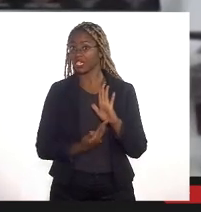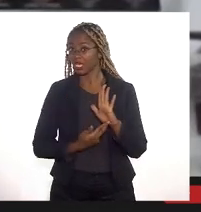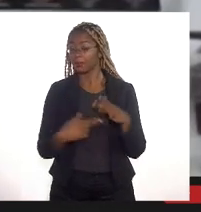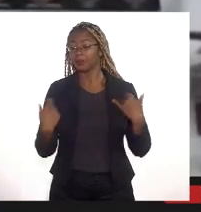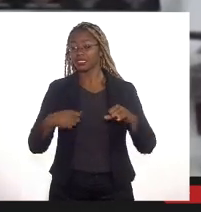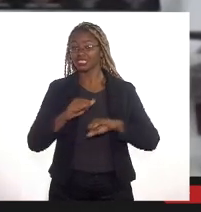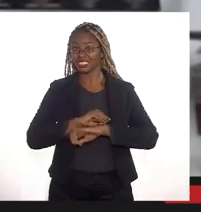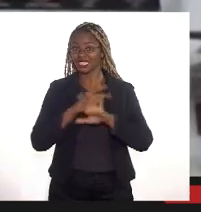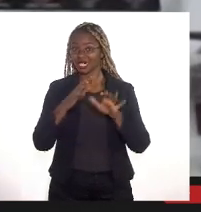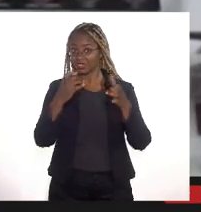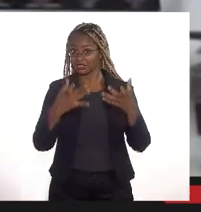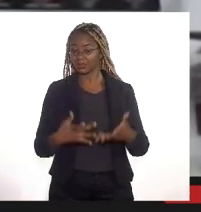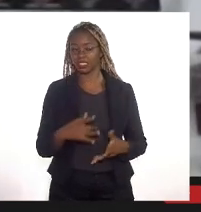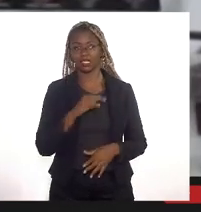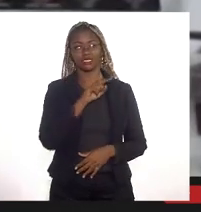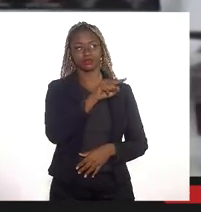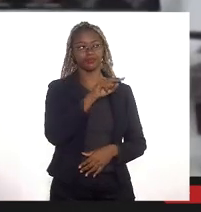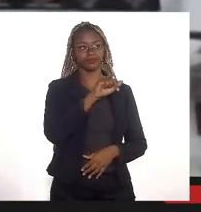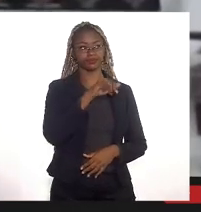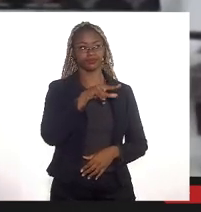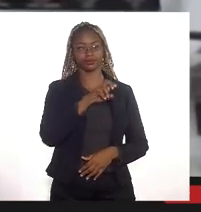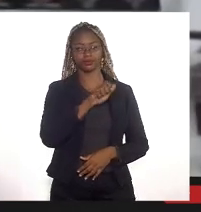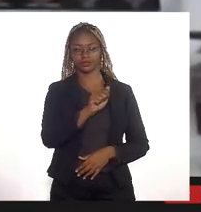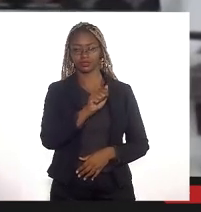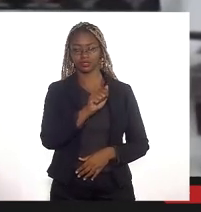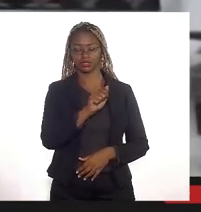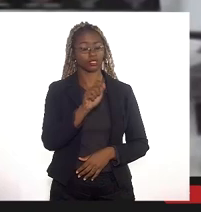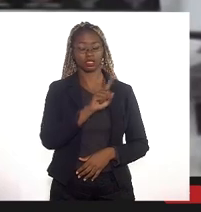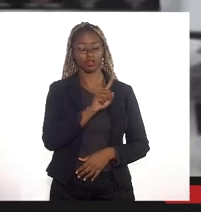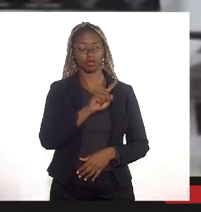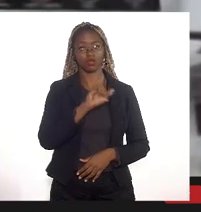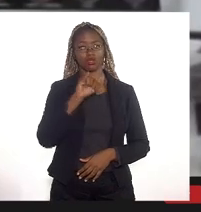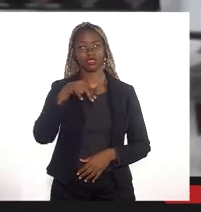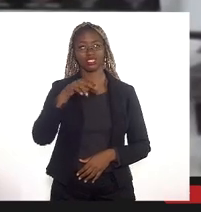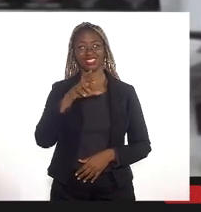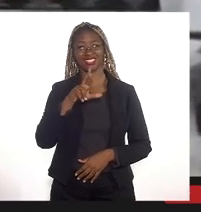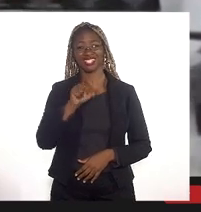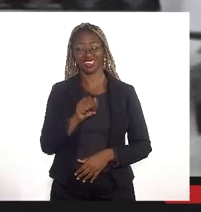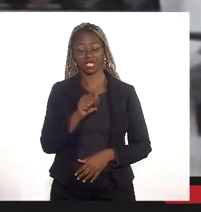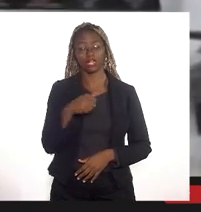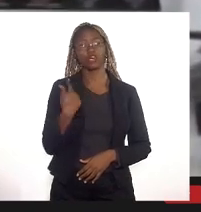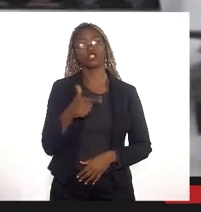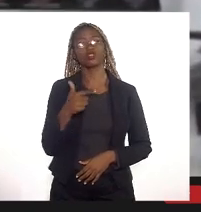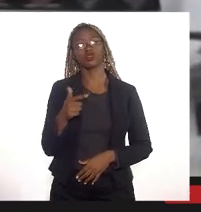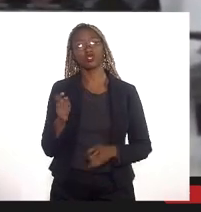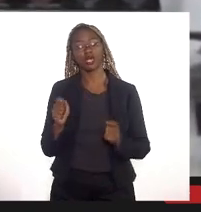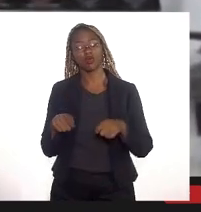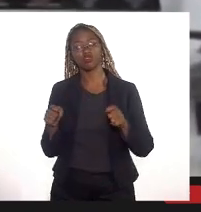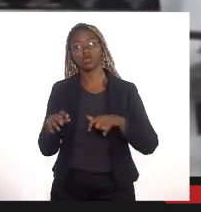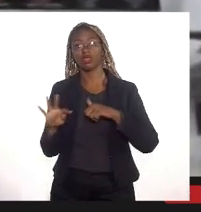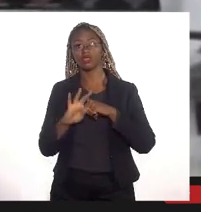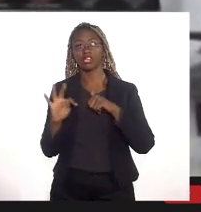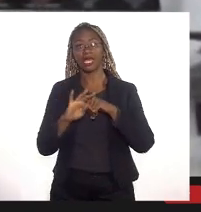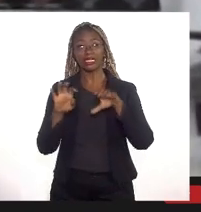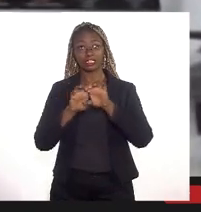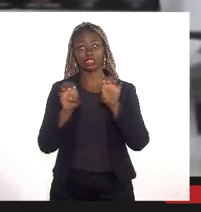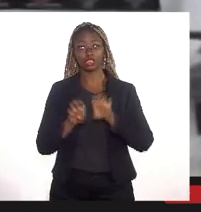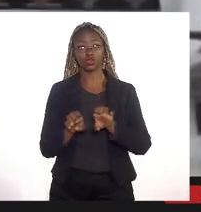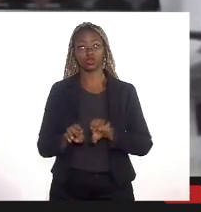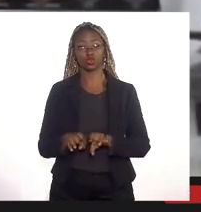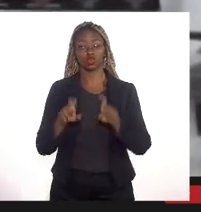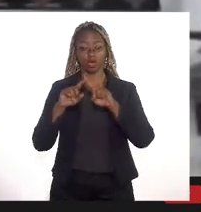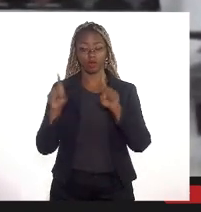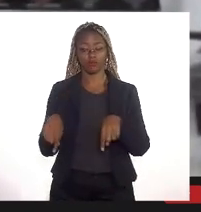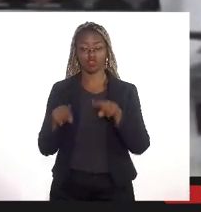que tanto INEA não tem tanto desculpa tanto INCRA não tem condição técnica de pessoal de estrutura para estar